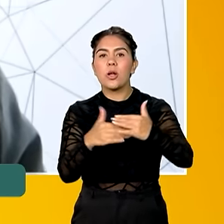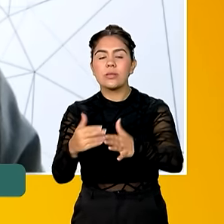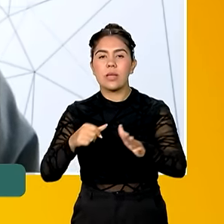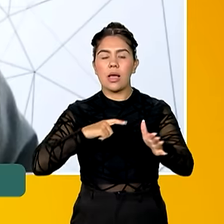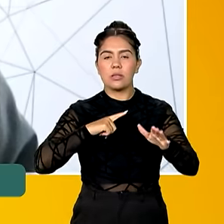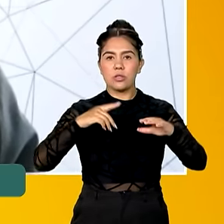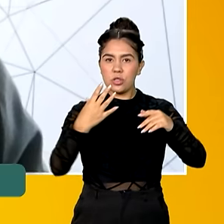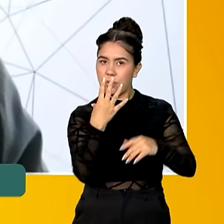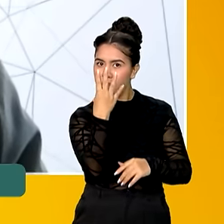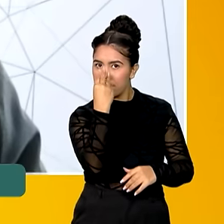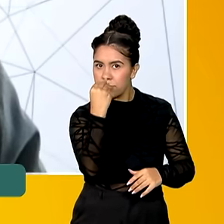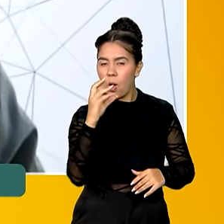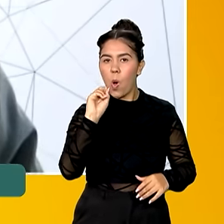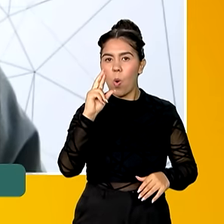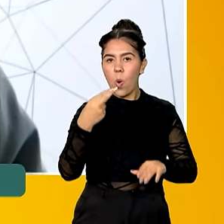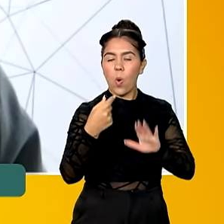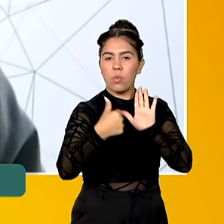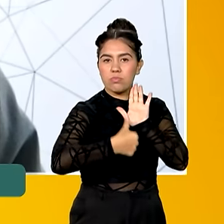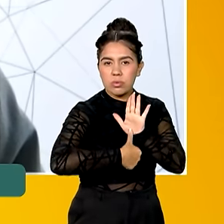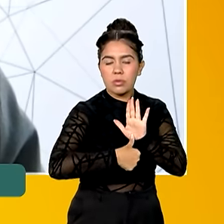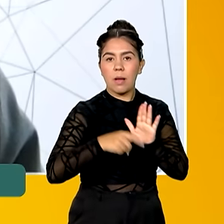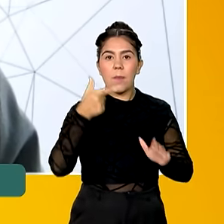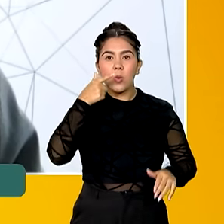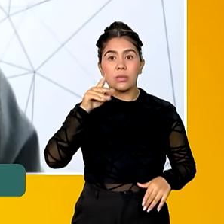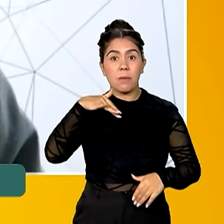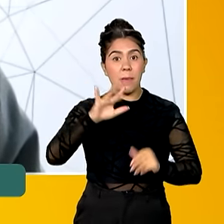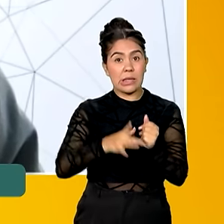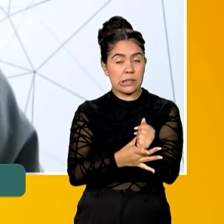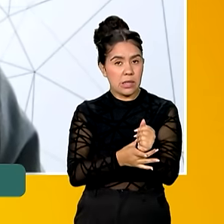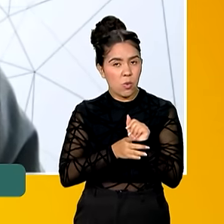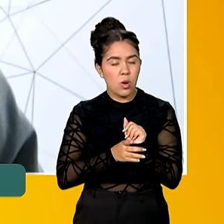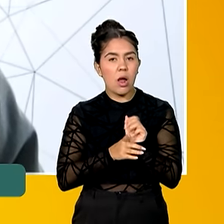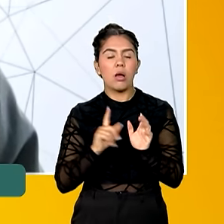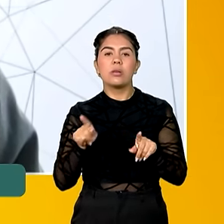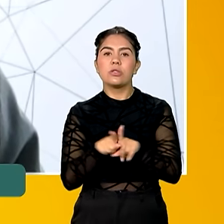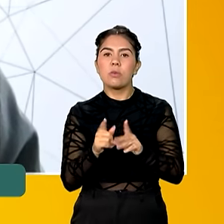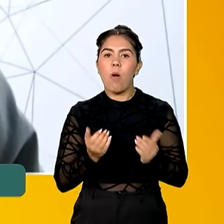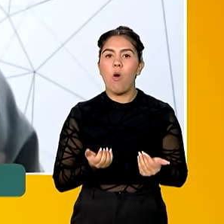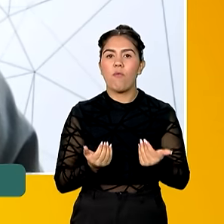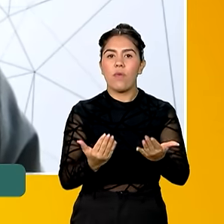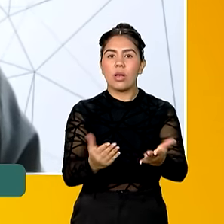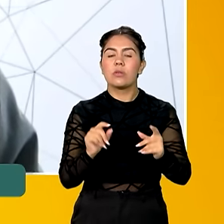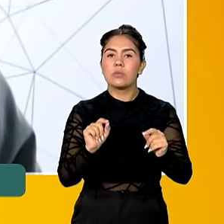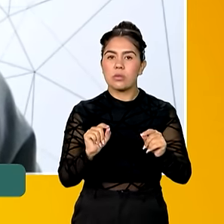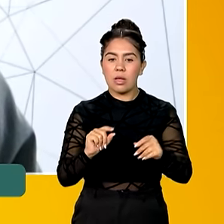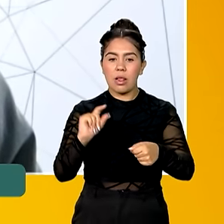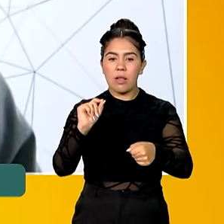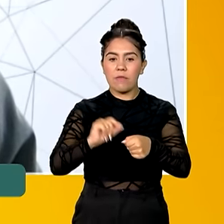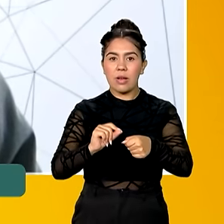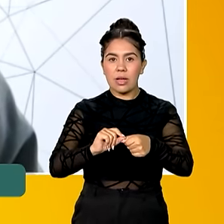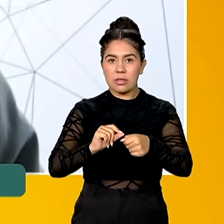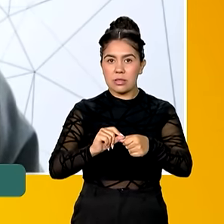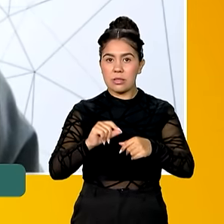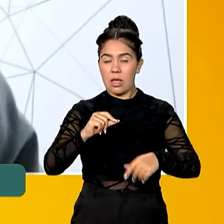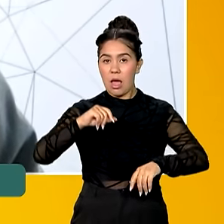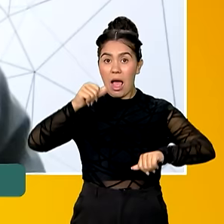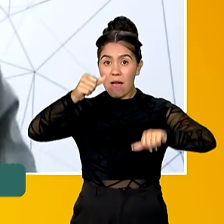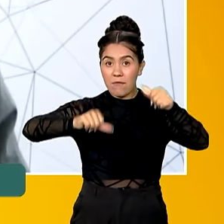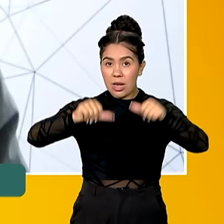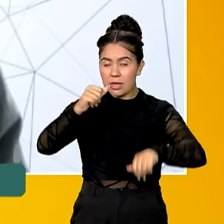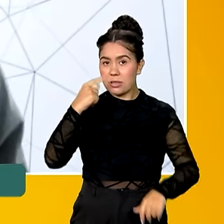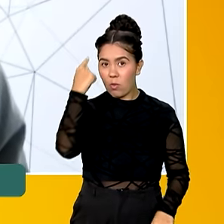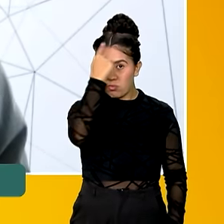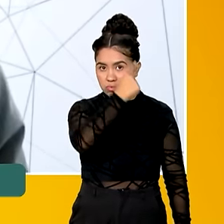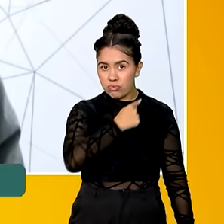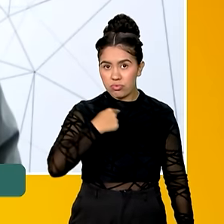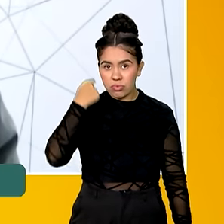recuperar a senha, ter uma conta mais segura, a gente oferta para o cidadão a possibilidade de ele fazer uma validação biométrica. Na